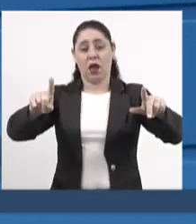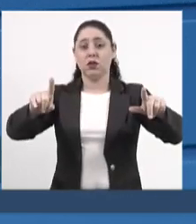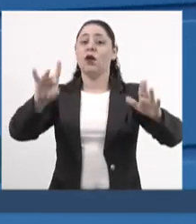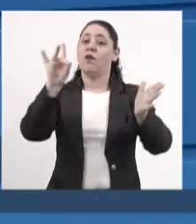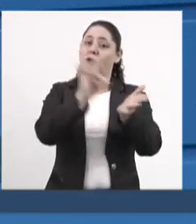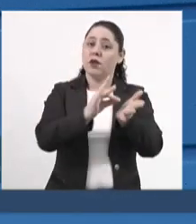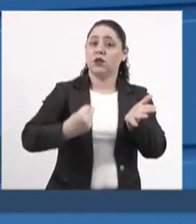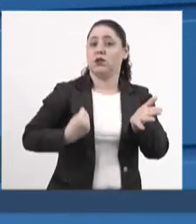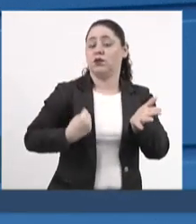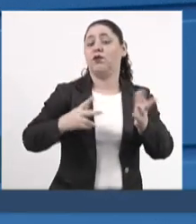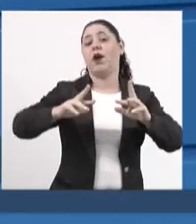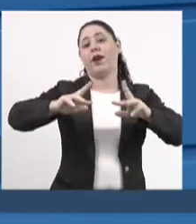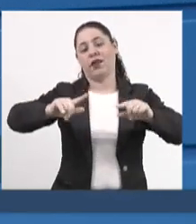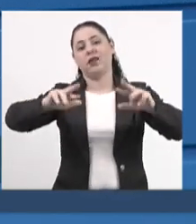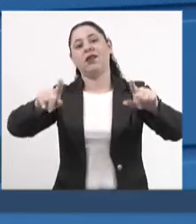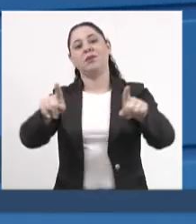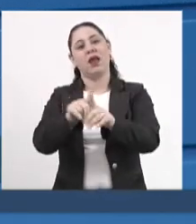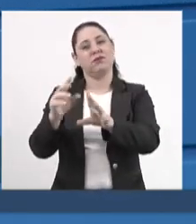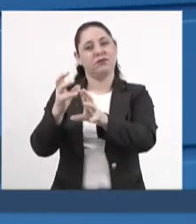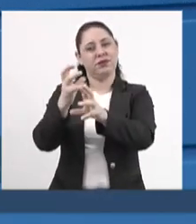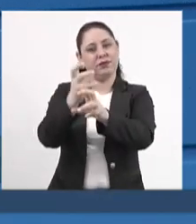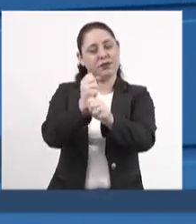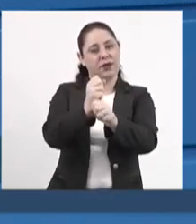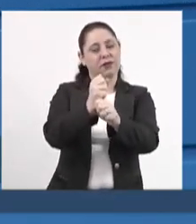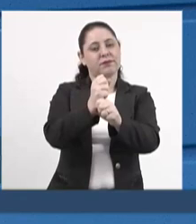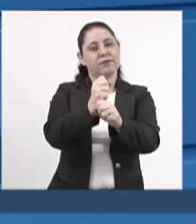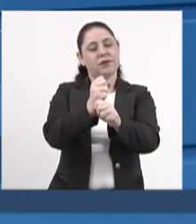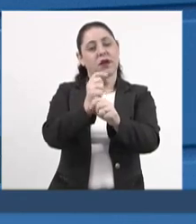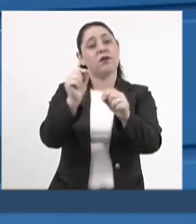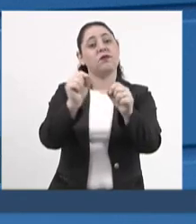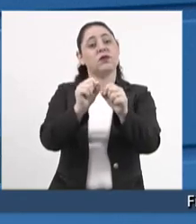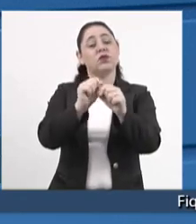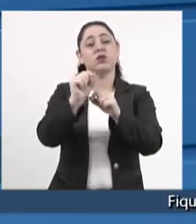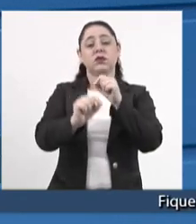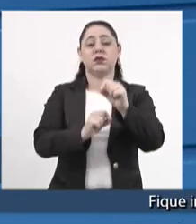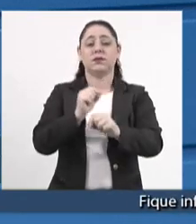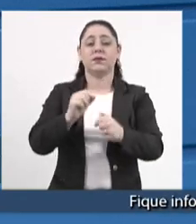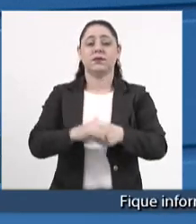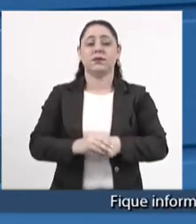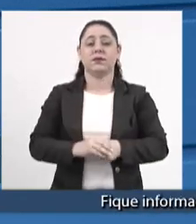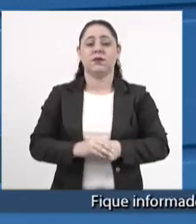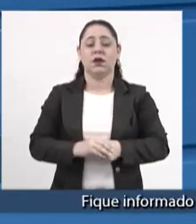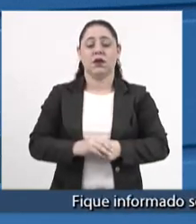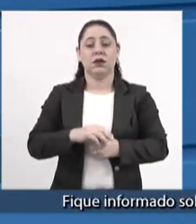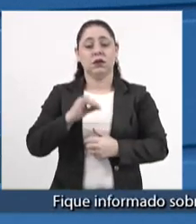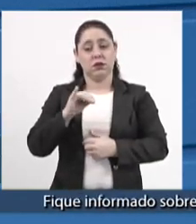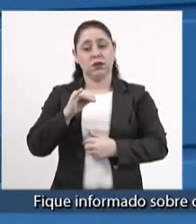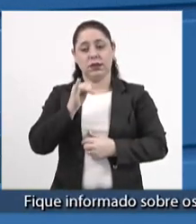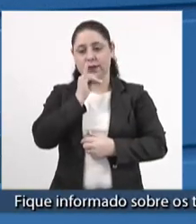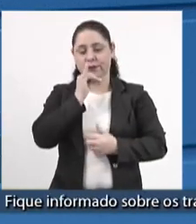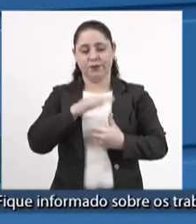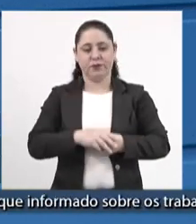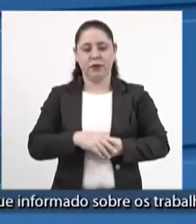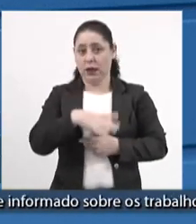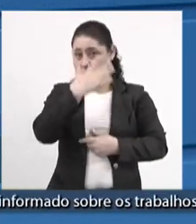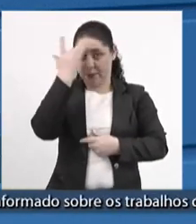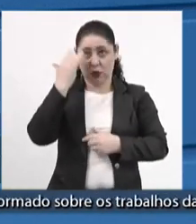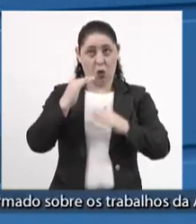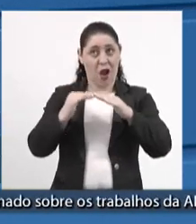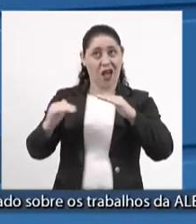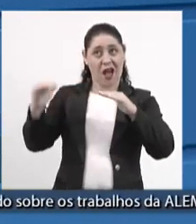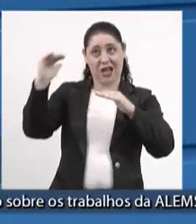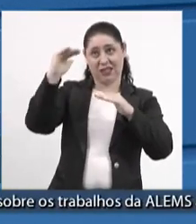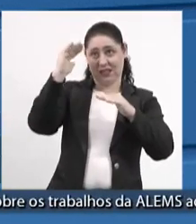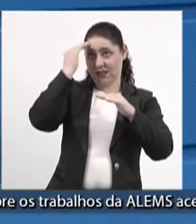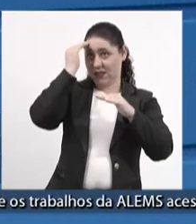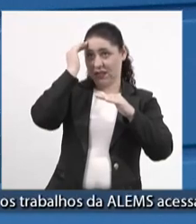totalmente diferentes, isso causa, na verdade, do ponto de vista de quem está fazendo lá em cima, eles